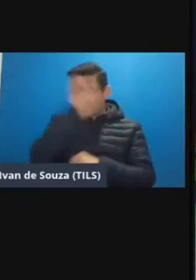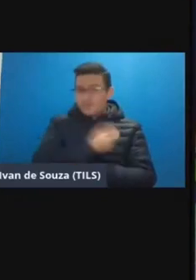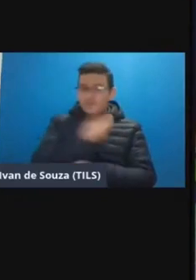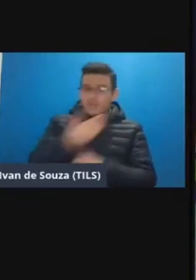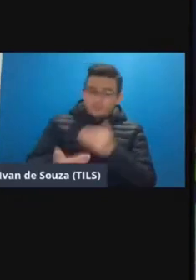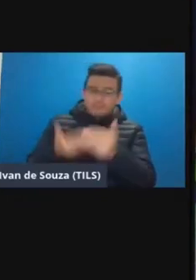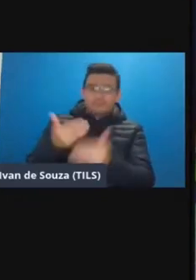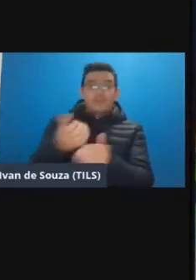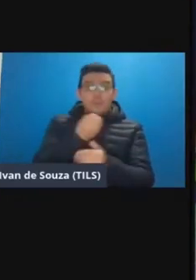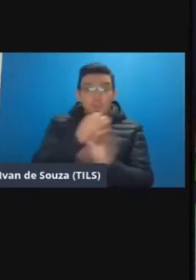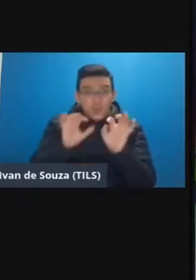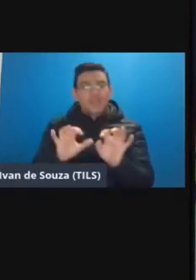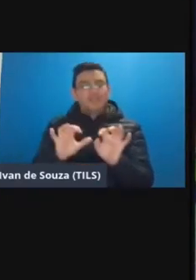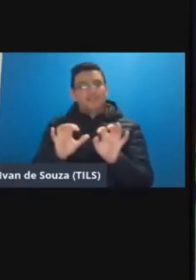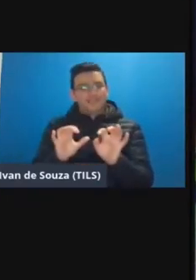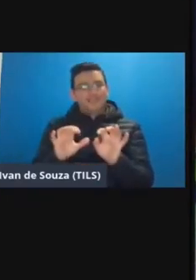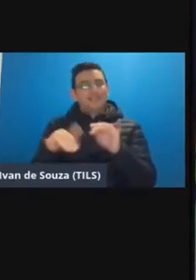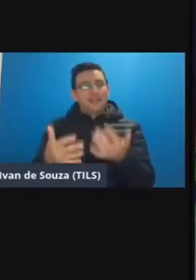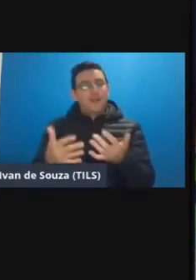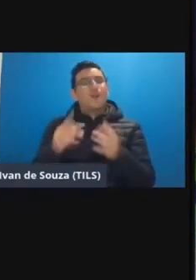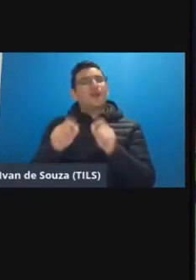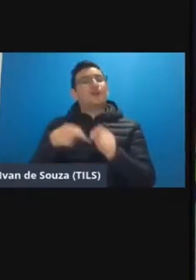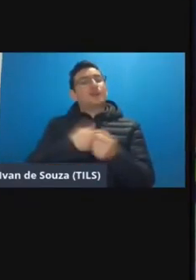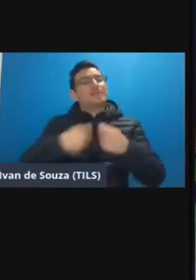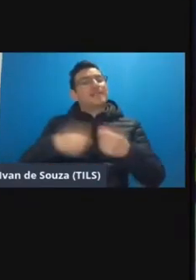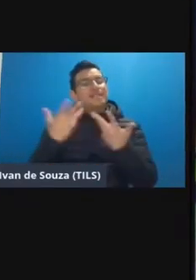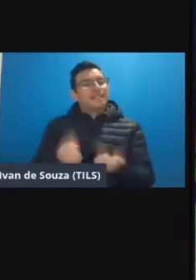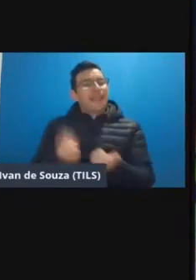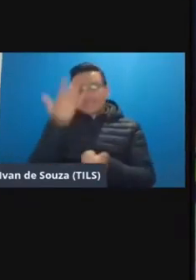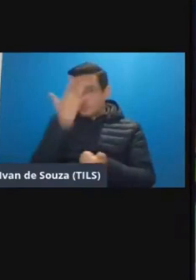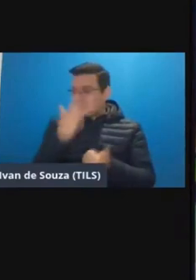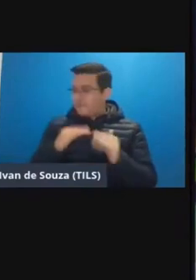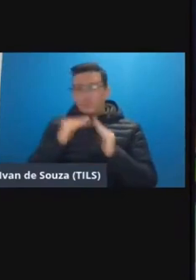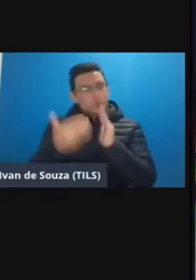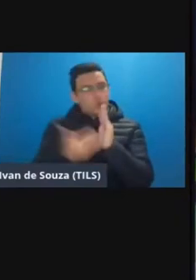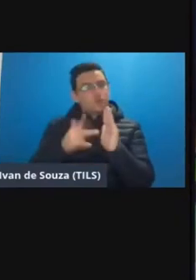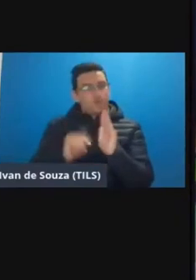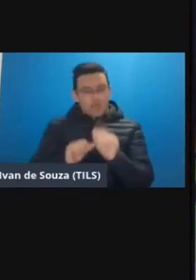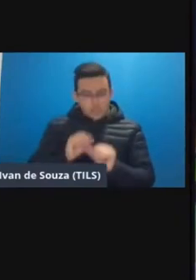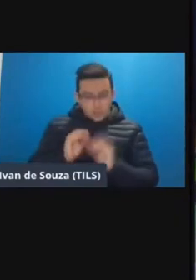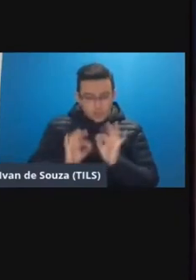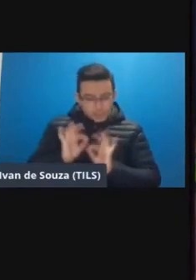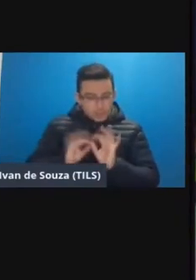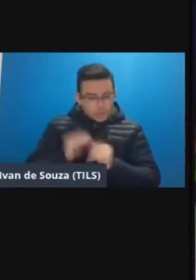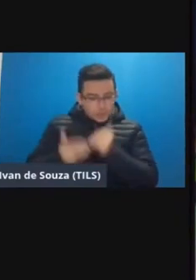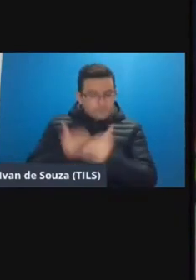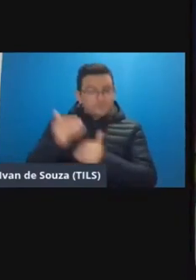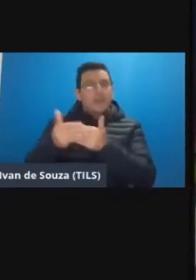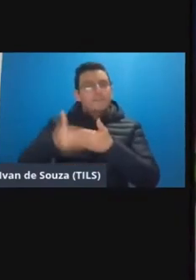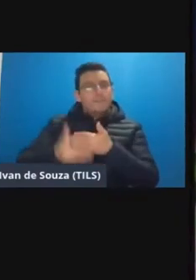e aí numa educação mais freiriana a gente precisa aceitar que a gente não sabe tudo que a gente vai se fazendo vai se formando a partir dessas